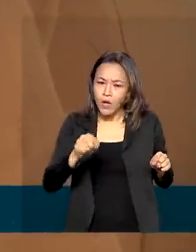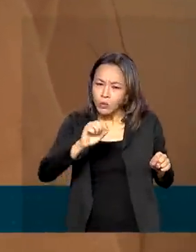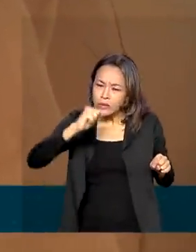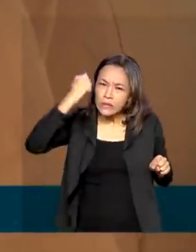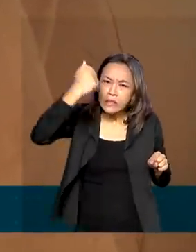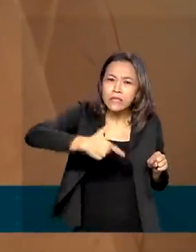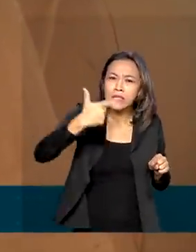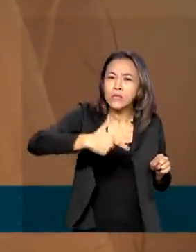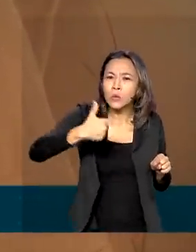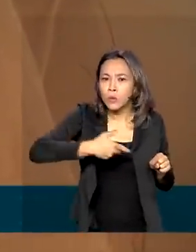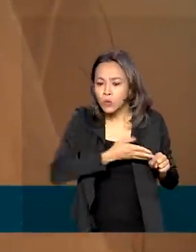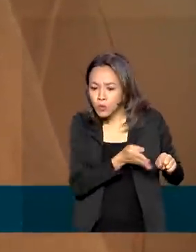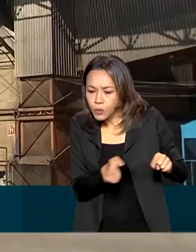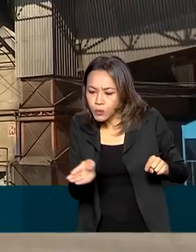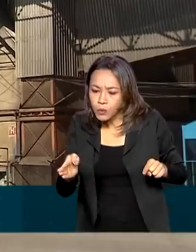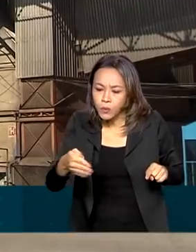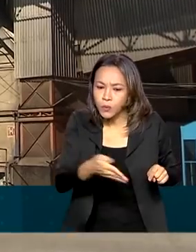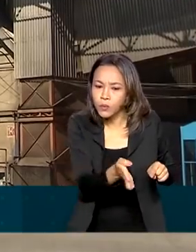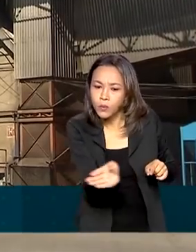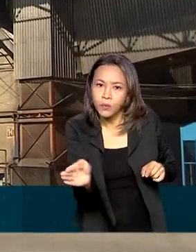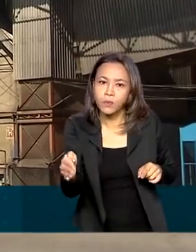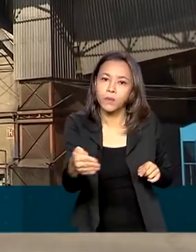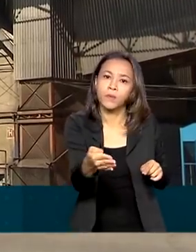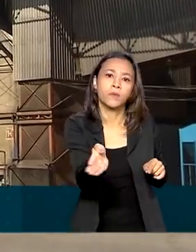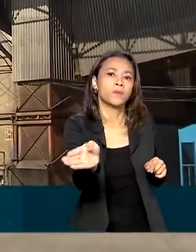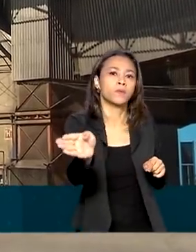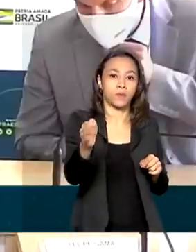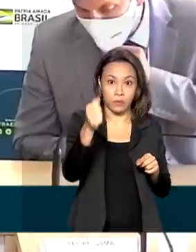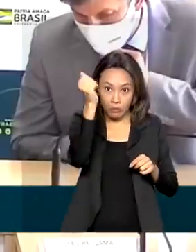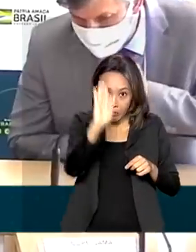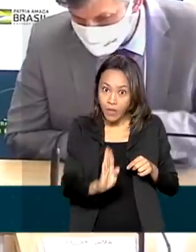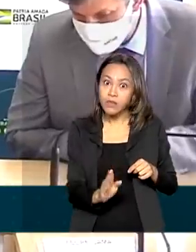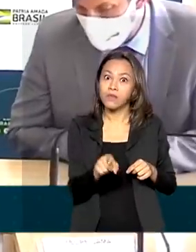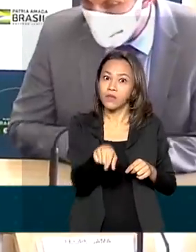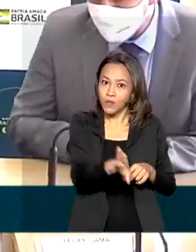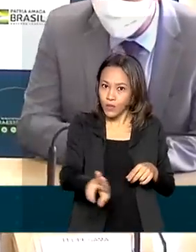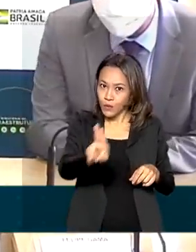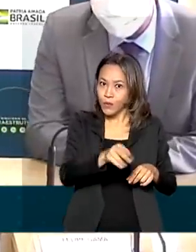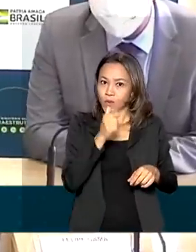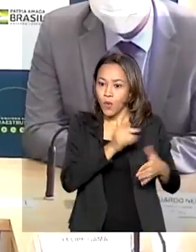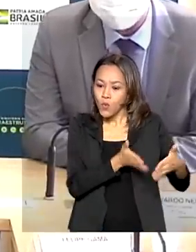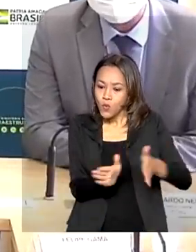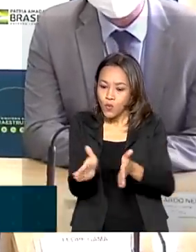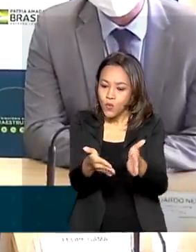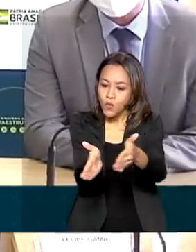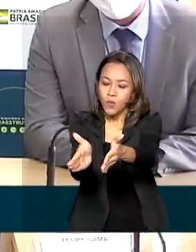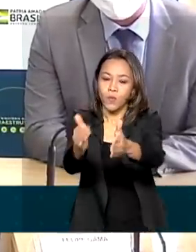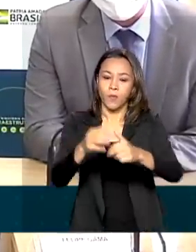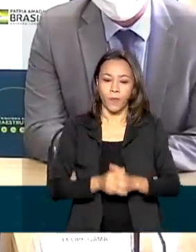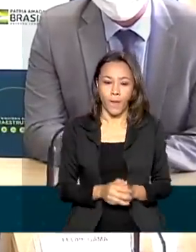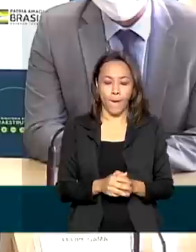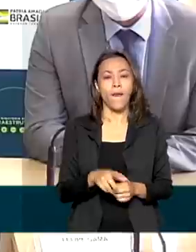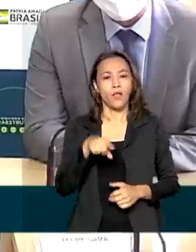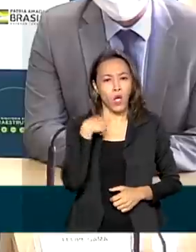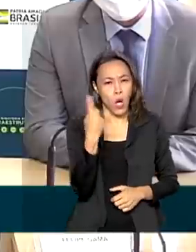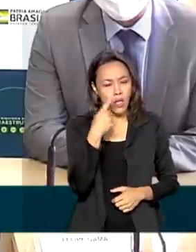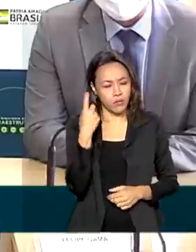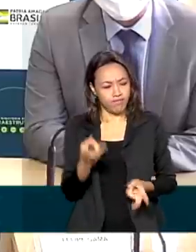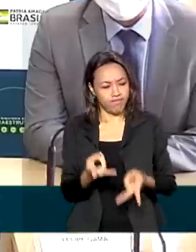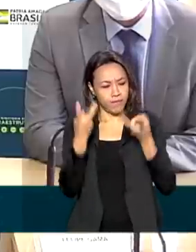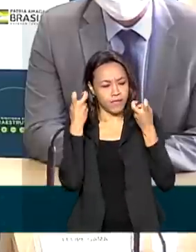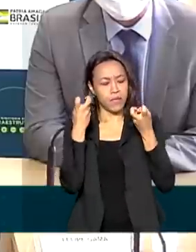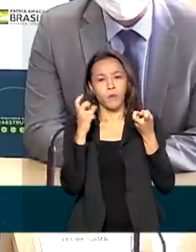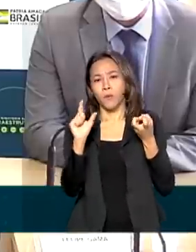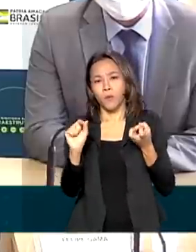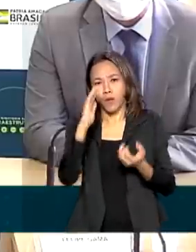maior corredor de saída de grãos exportados pelo Brasil. A gente percebe a confiança que existe no nosso